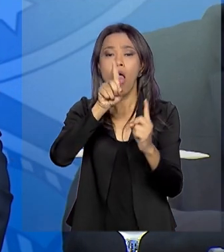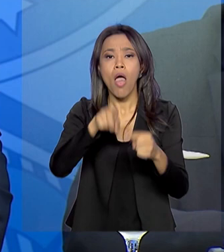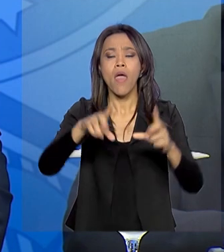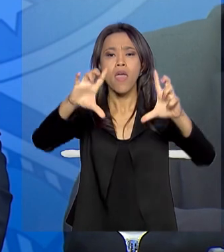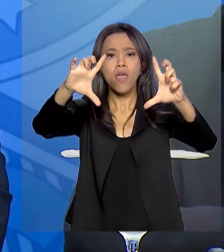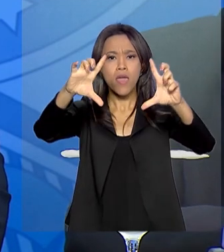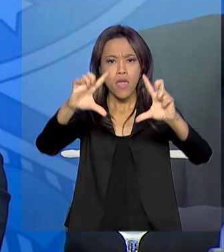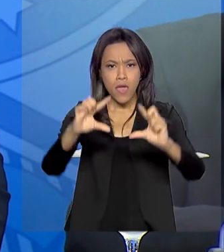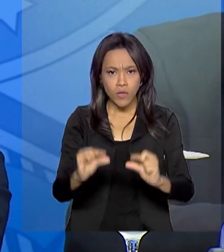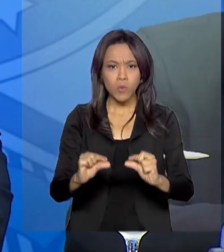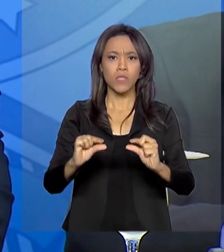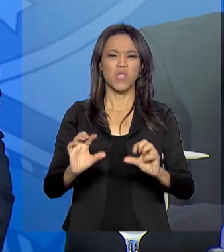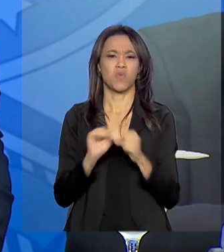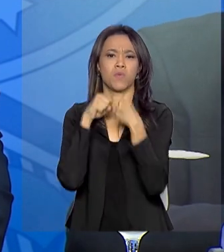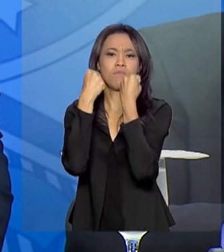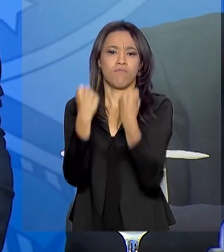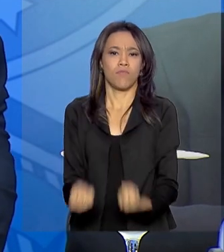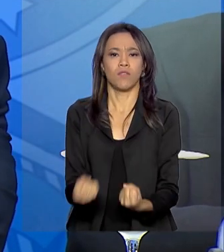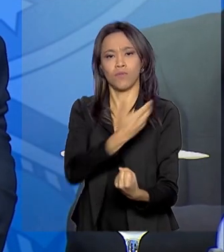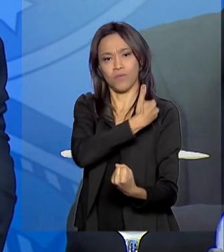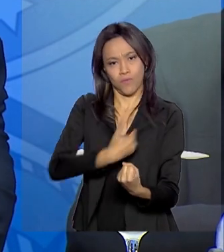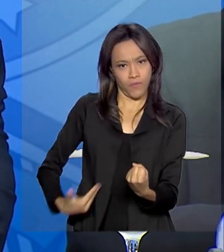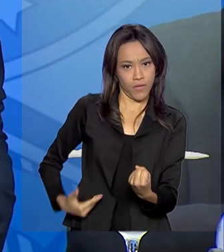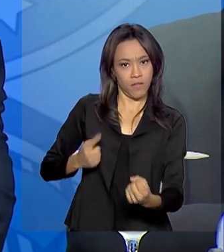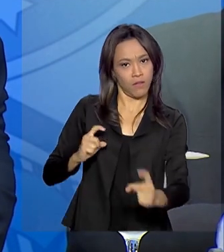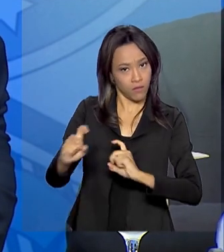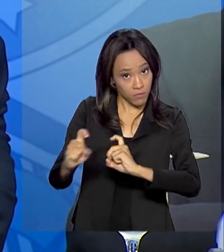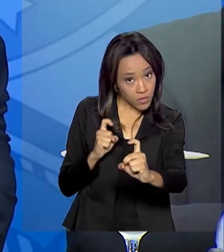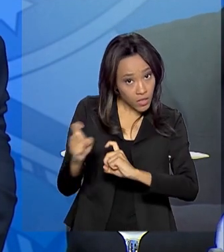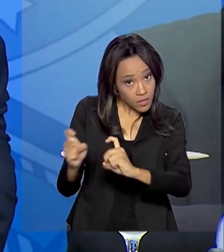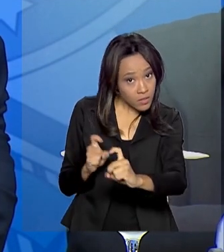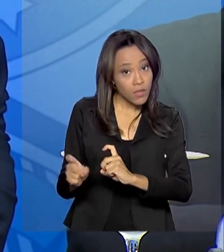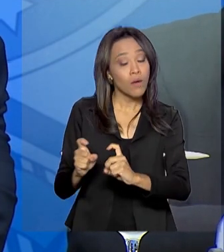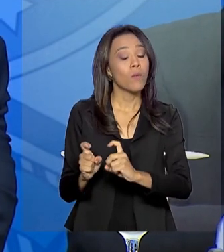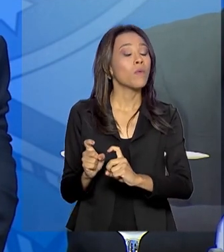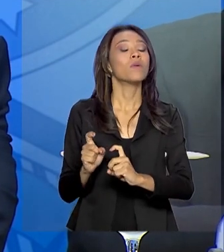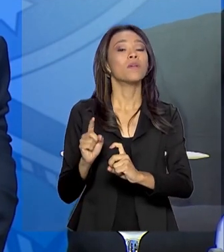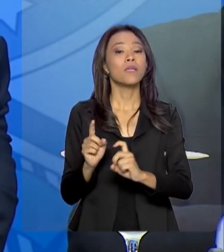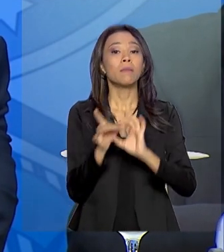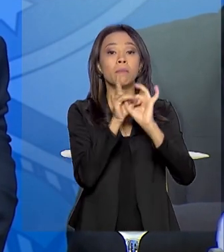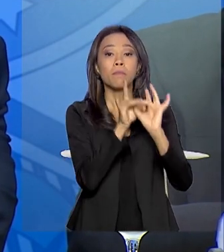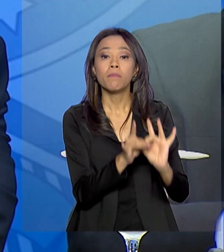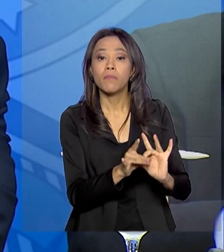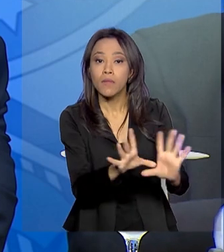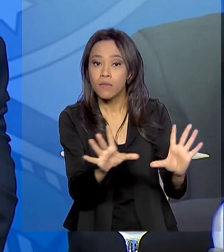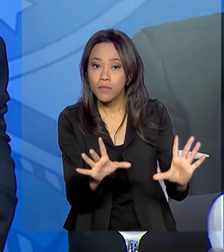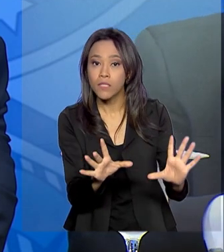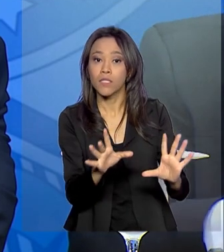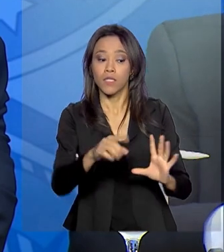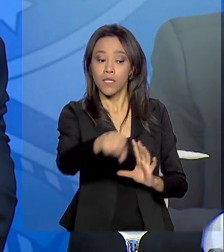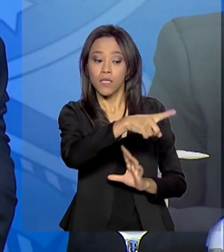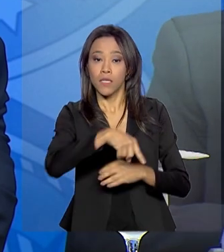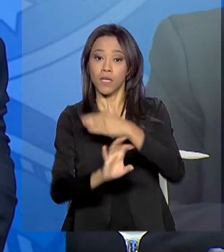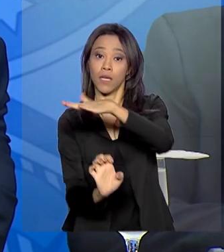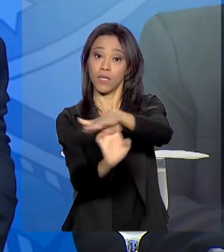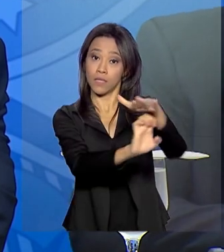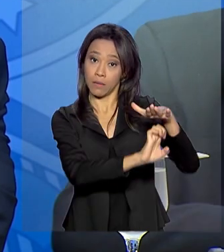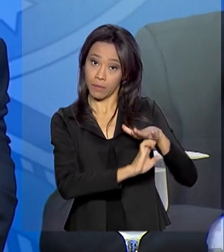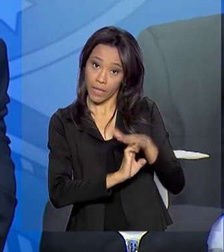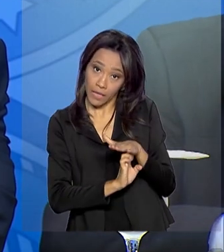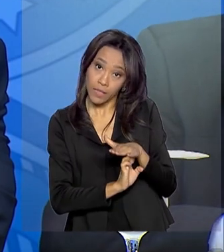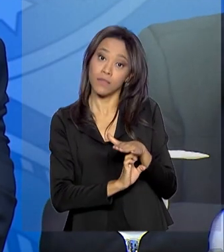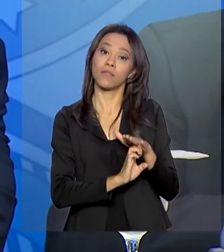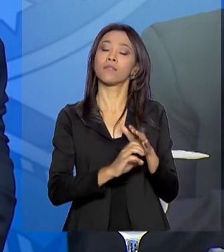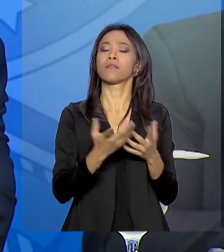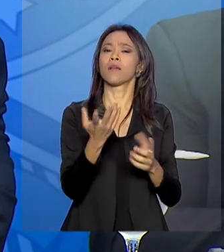tamanho do governo do Estado brasileiro, permitir que a iniciativa privada, leia-se,